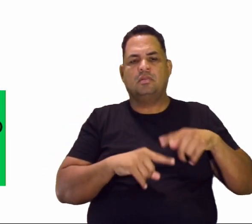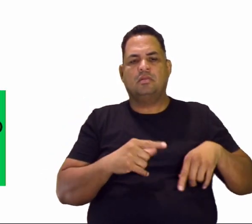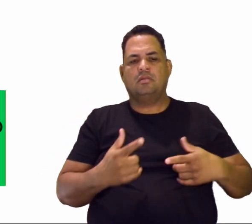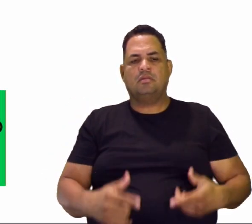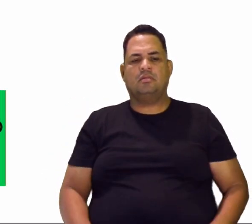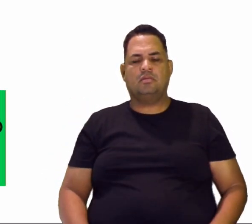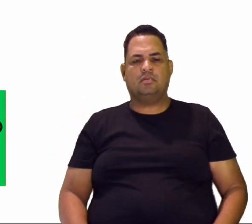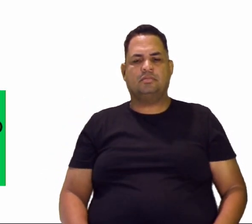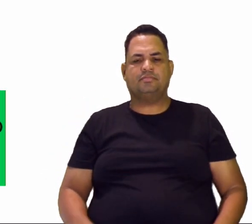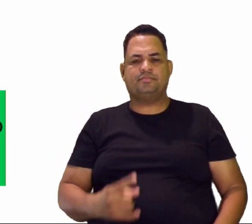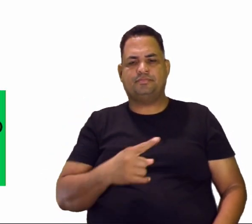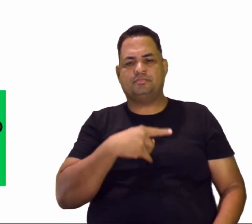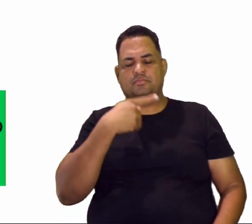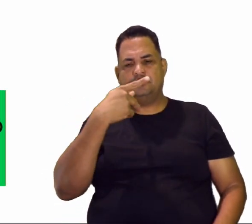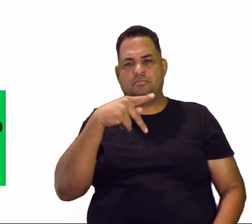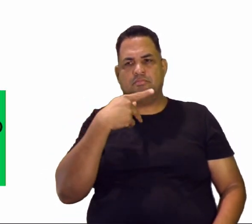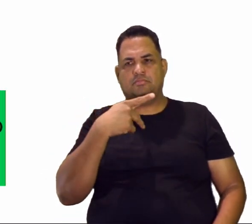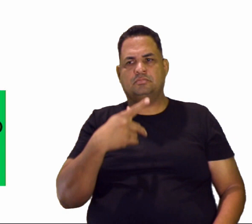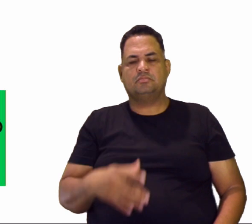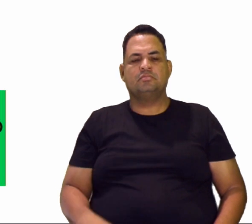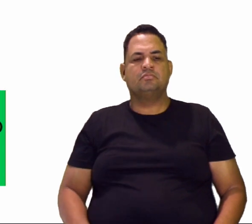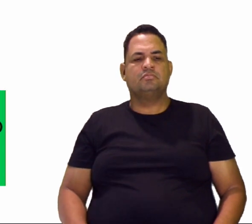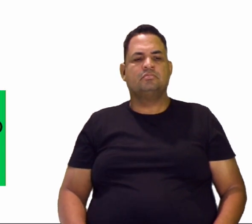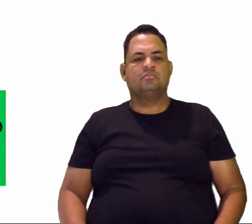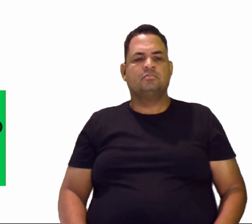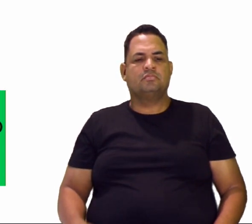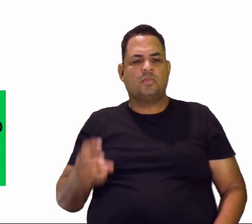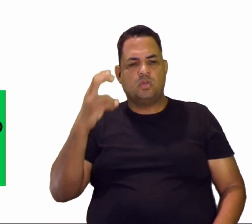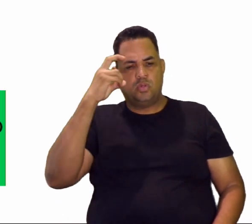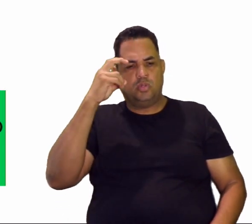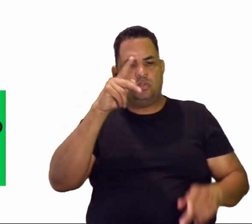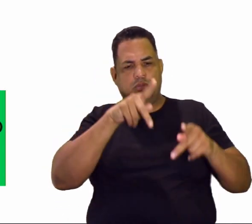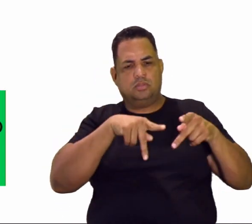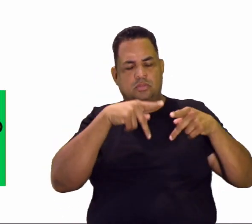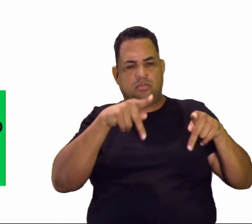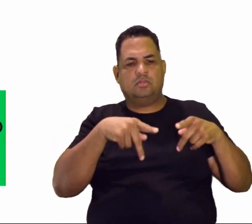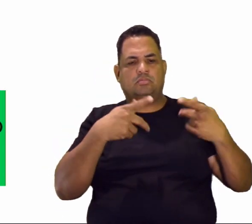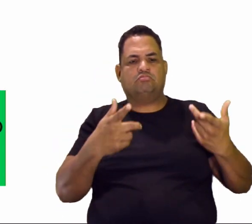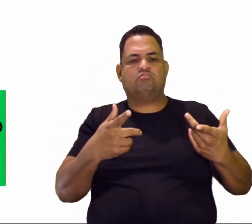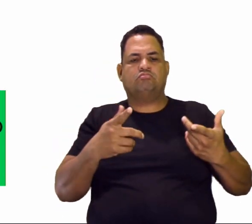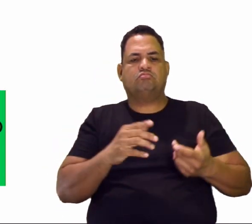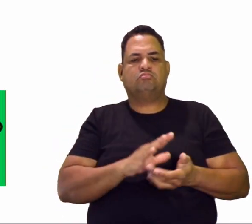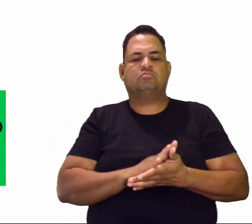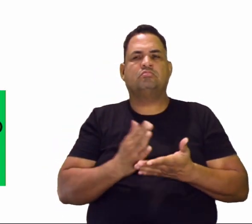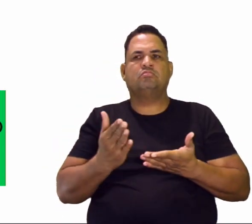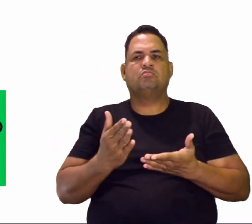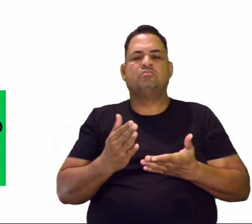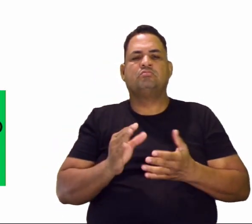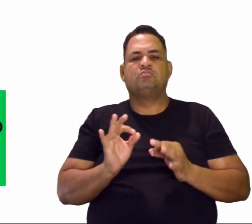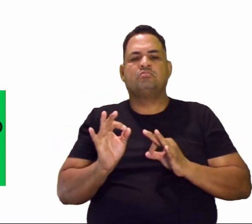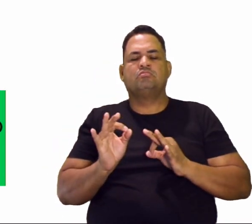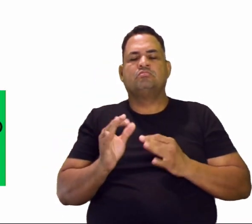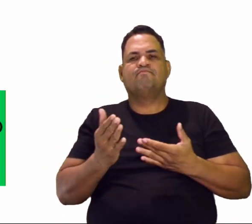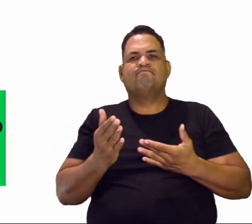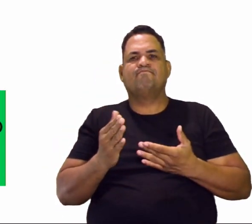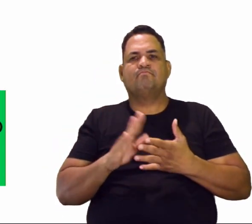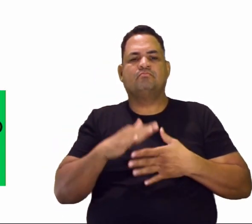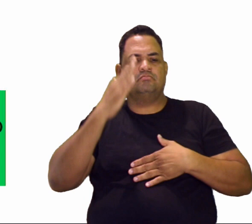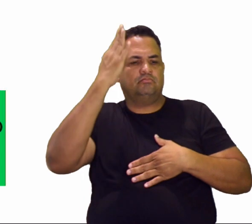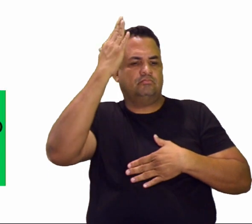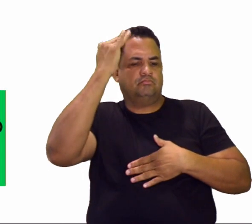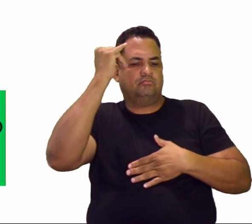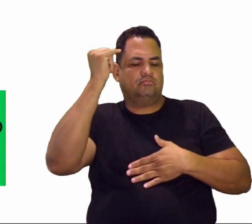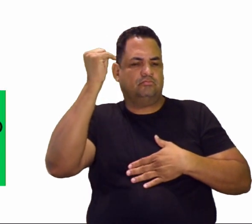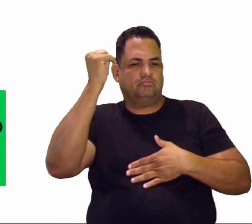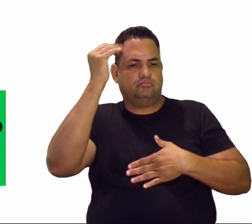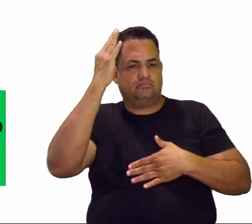Então, gente falou aqui para vocês sobre a cultura popular, que é uma cultura... É aí, uma sabedoria